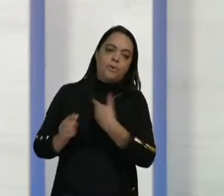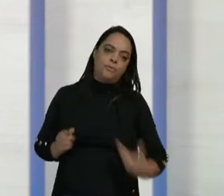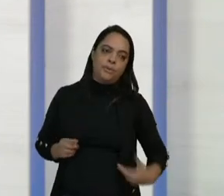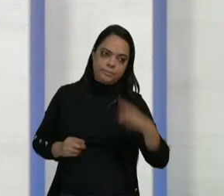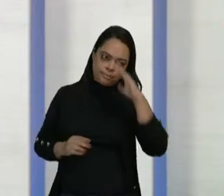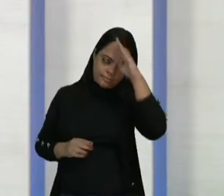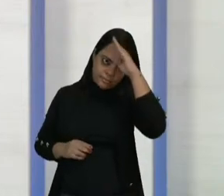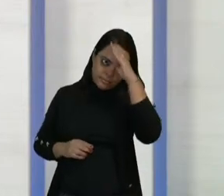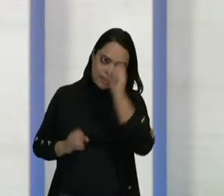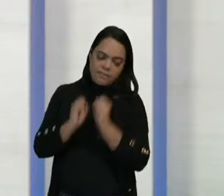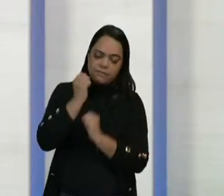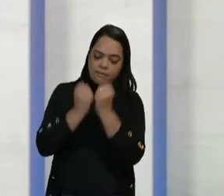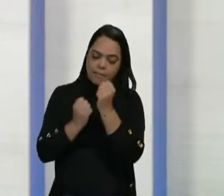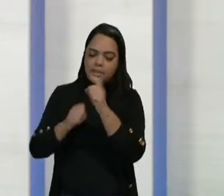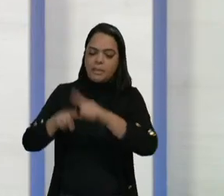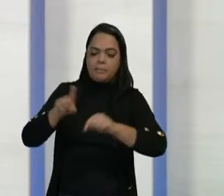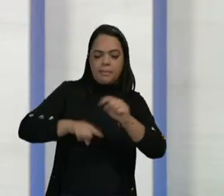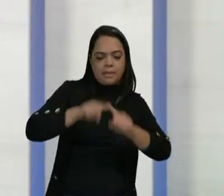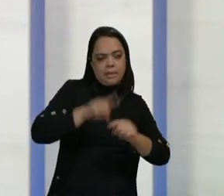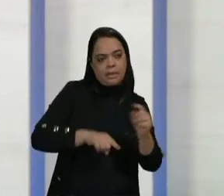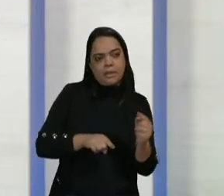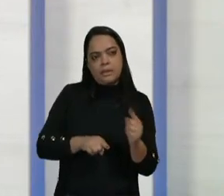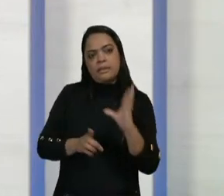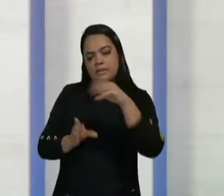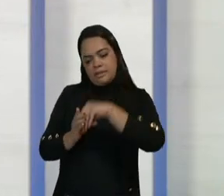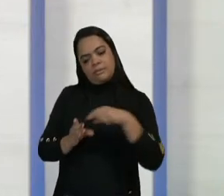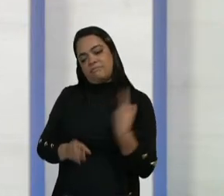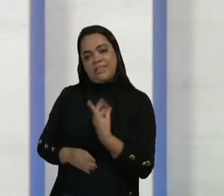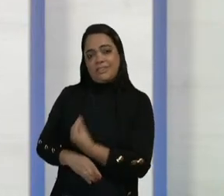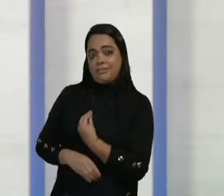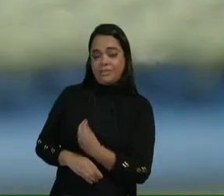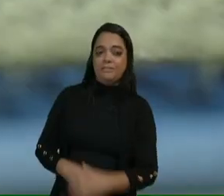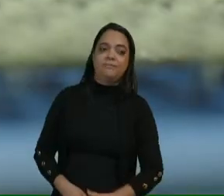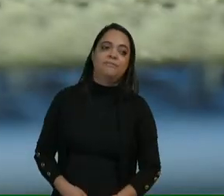componentes de itens que fazem parte do nosso dia a dia.